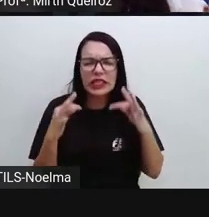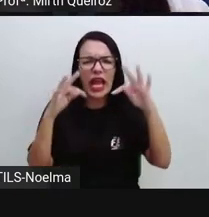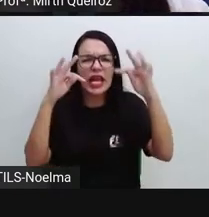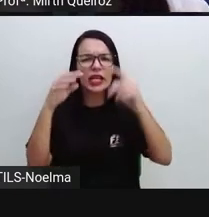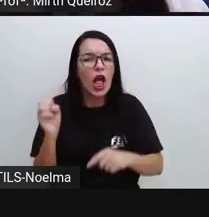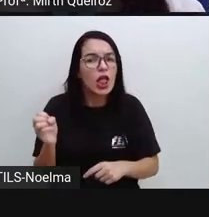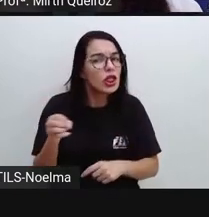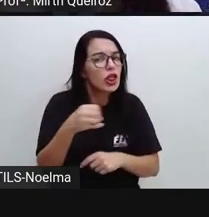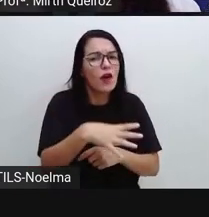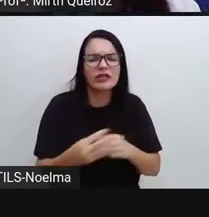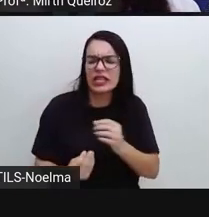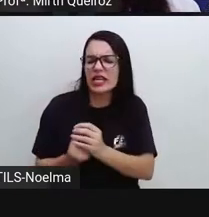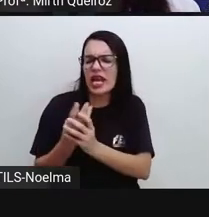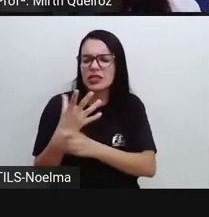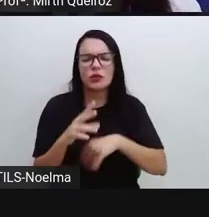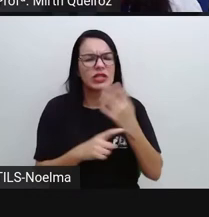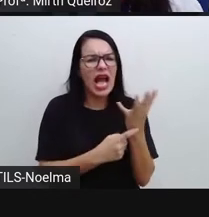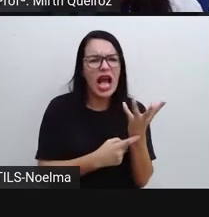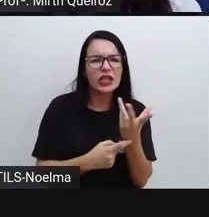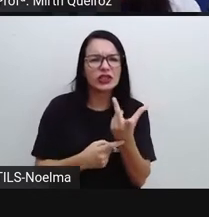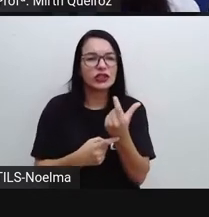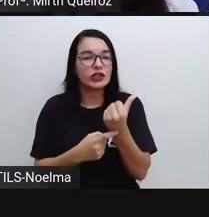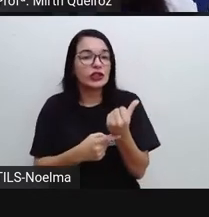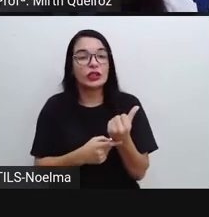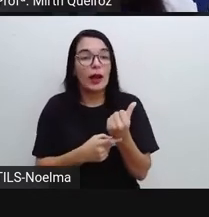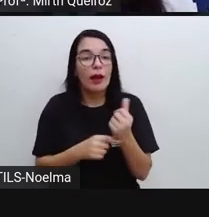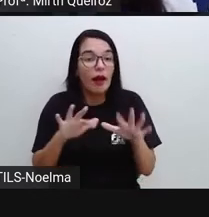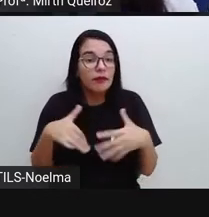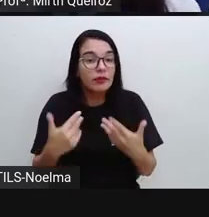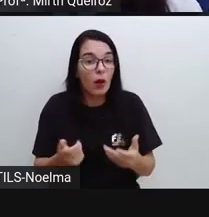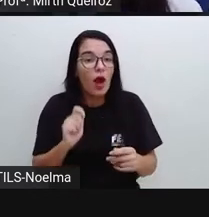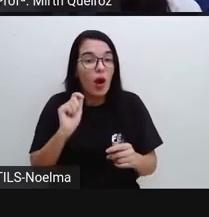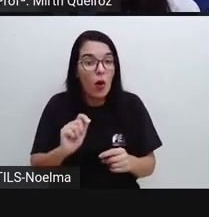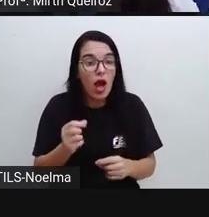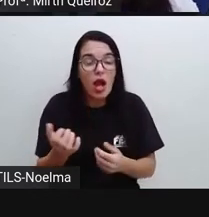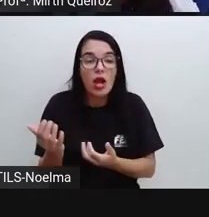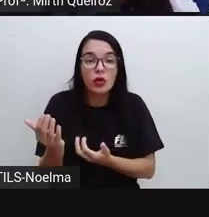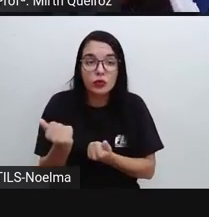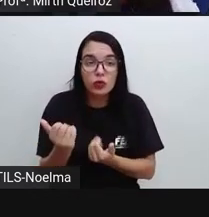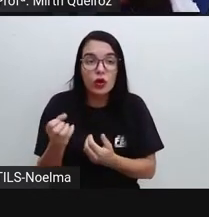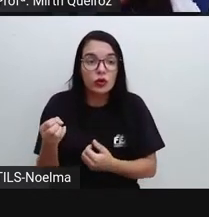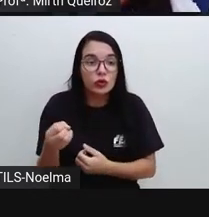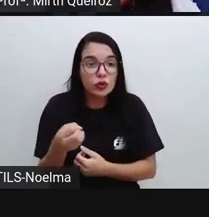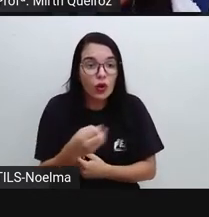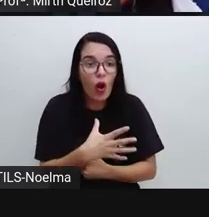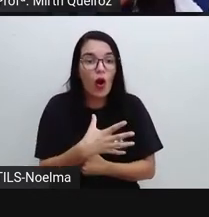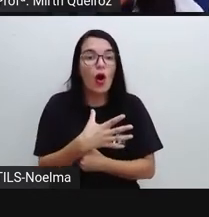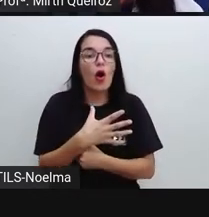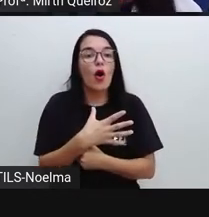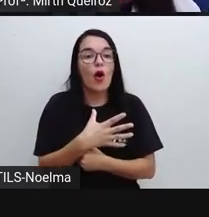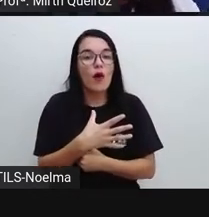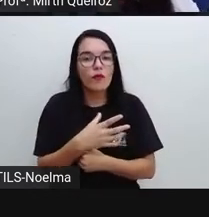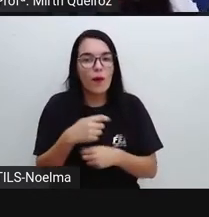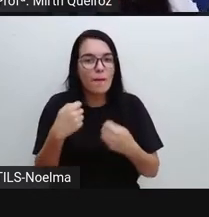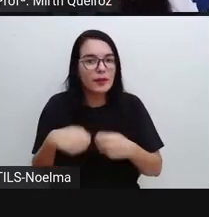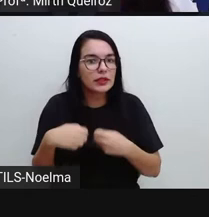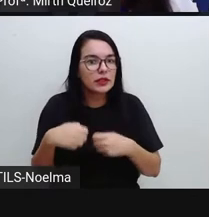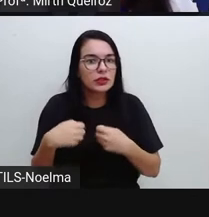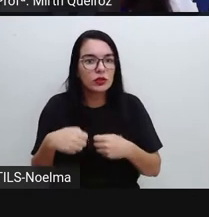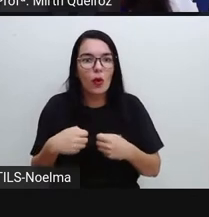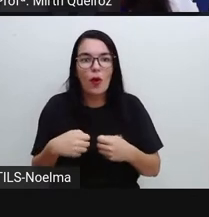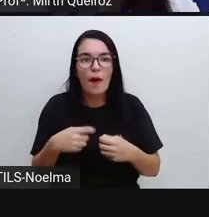criações artísticas, certo? O modernismo, então, foi uma época que foi marcada por drásticas